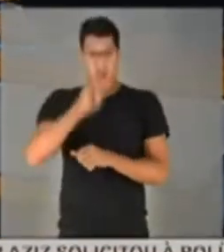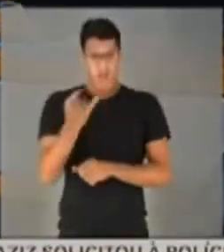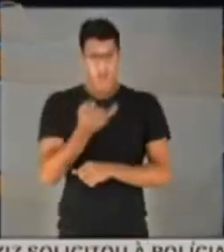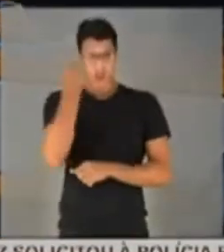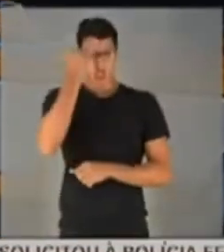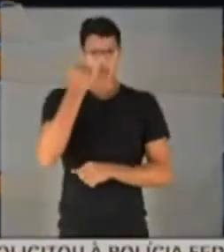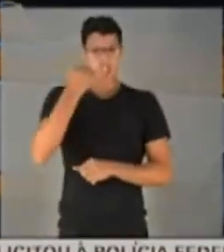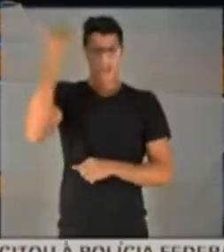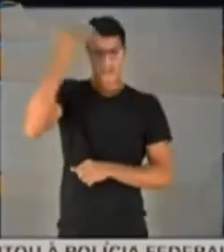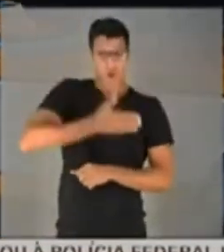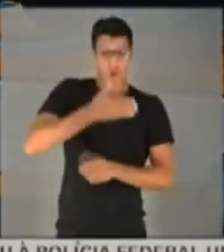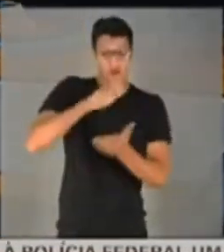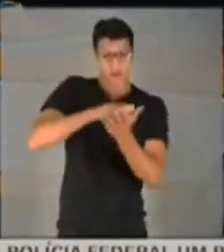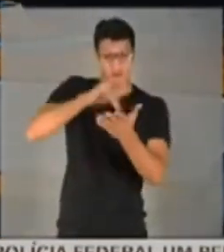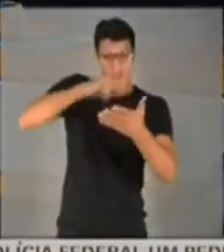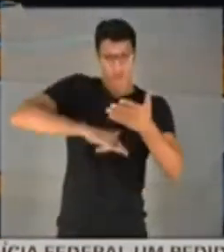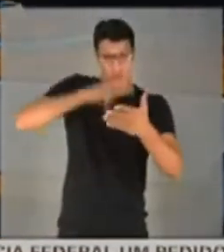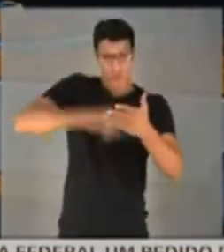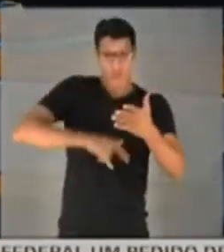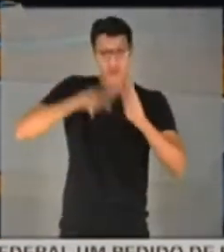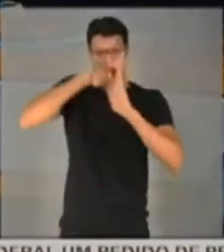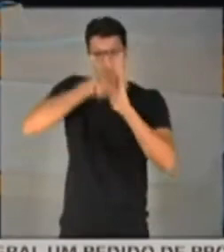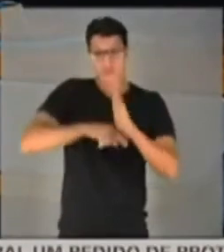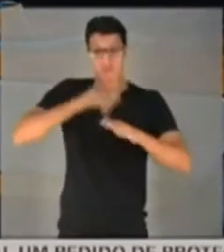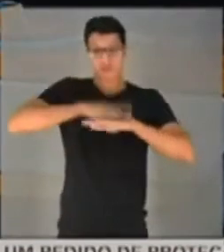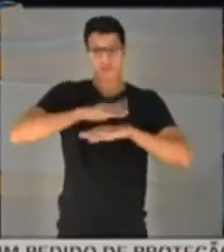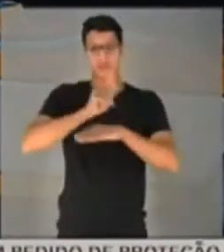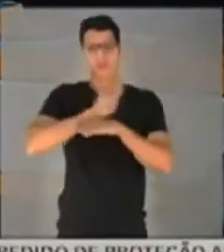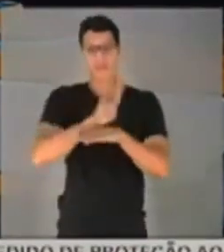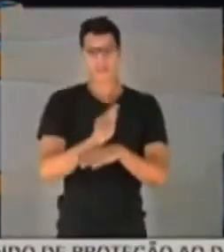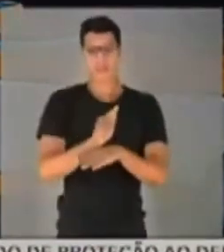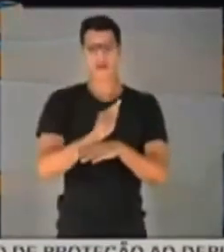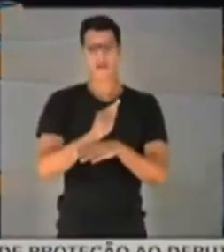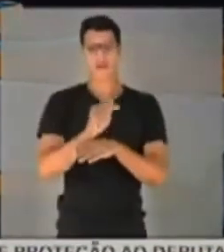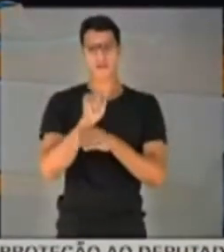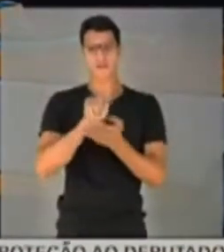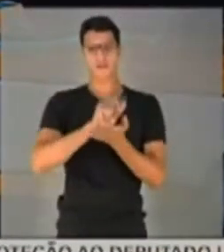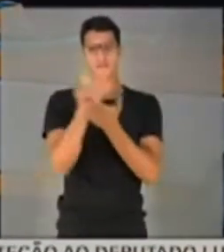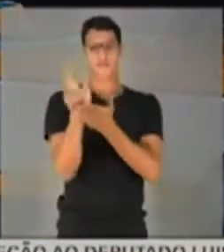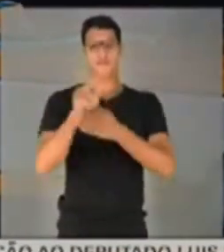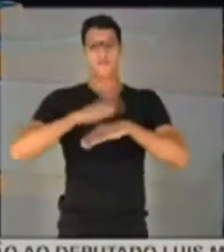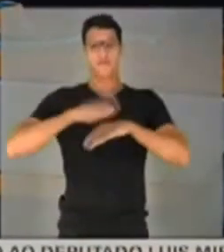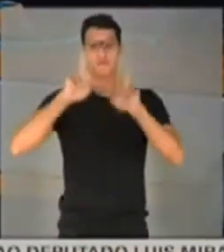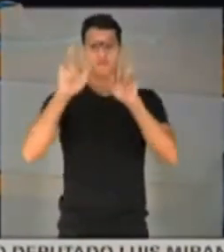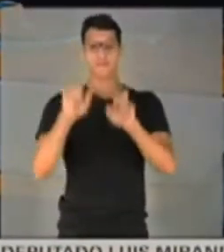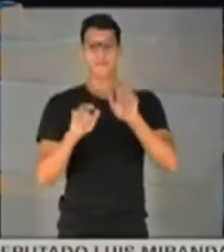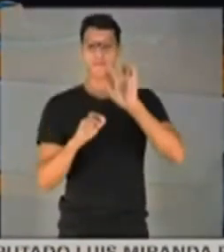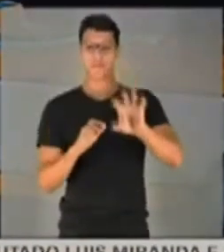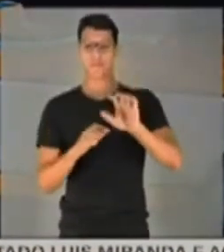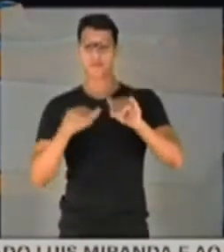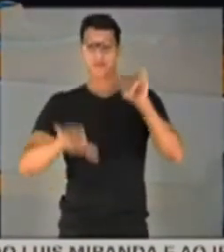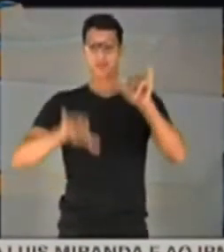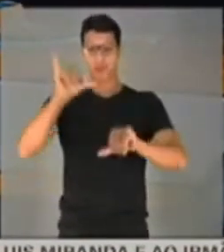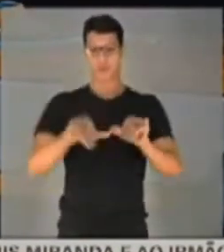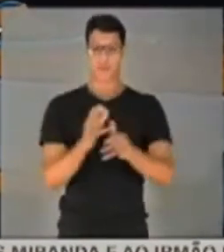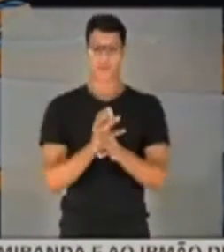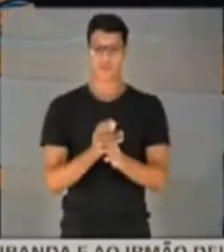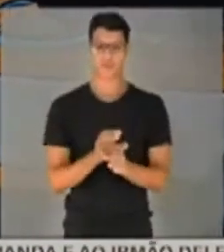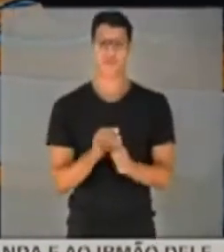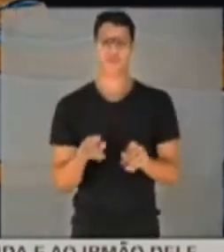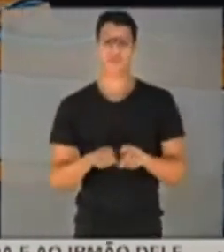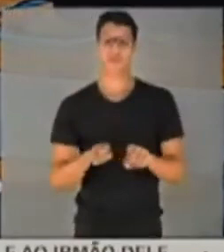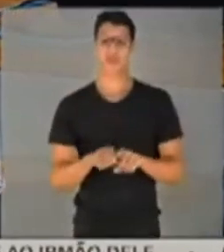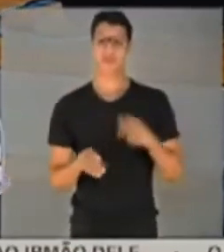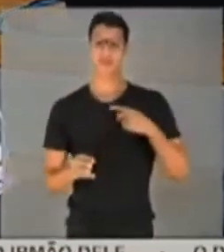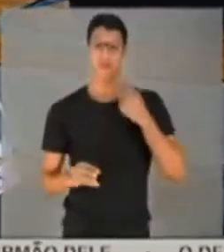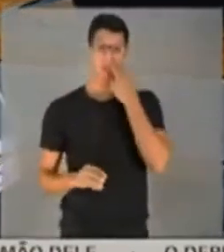autos da inspeção feita pela Agência Nacional de Vigilância Sanitária em relação a esse laboratório. Além